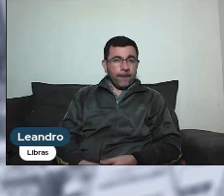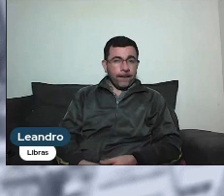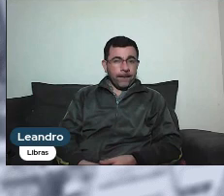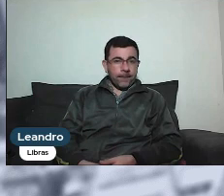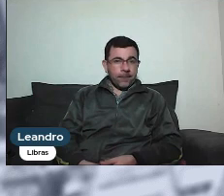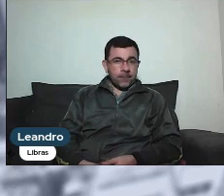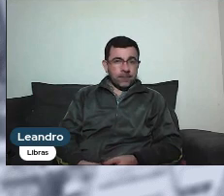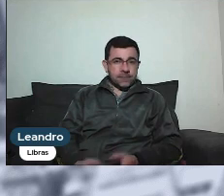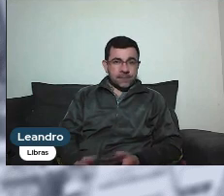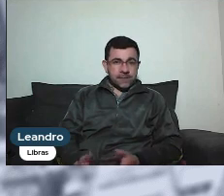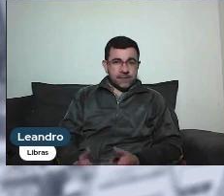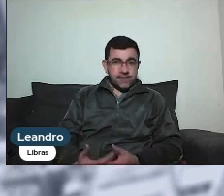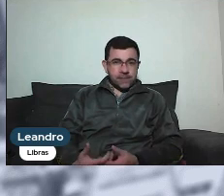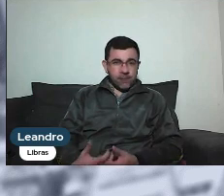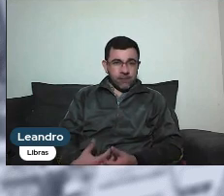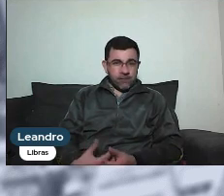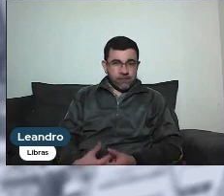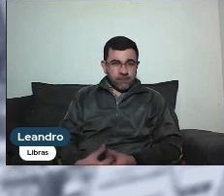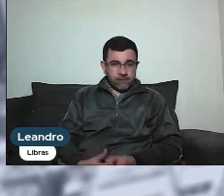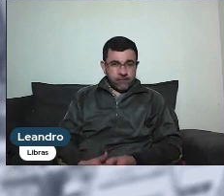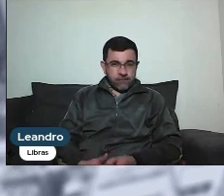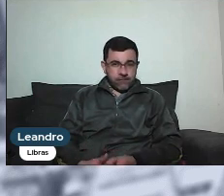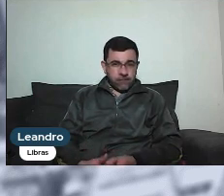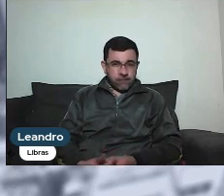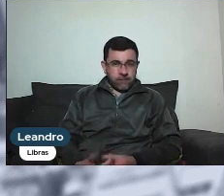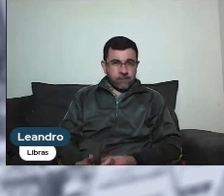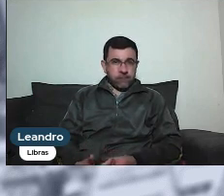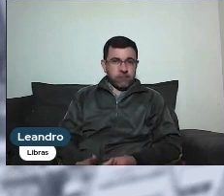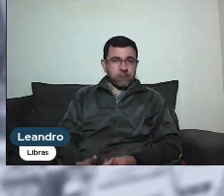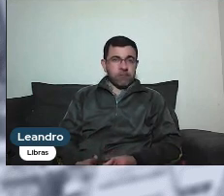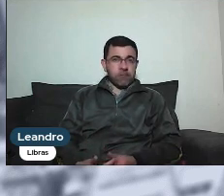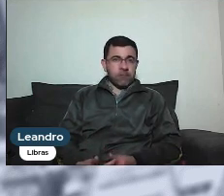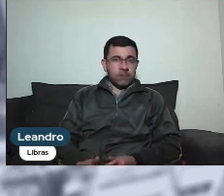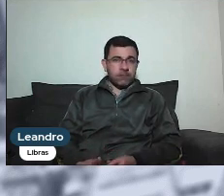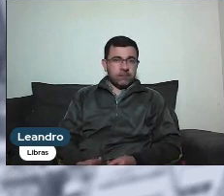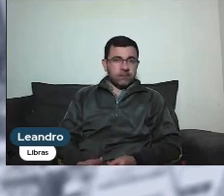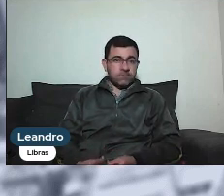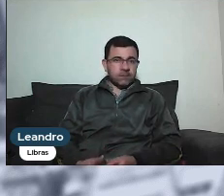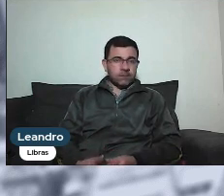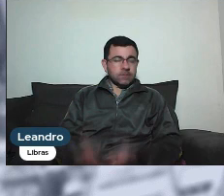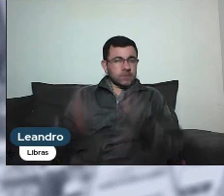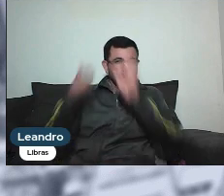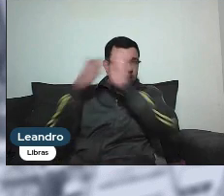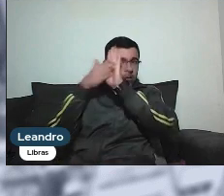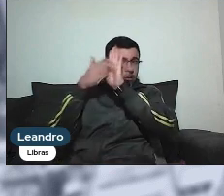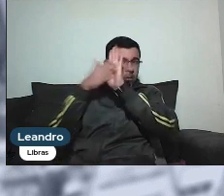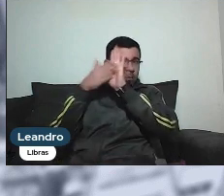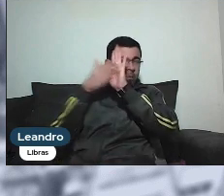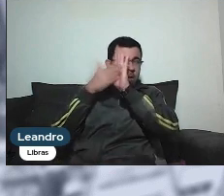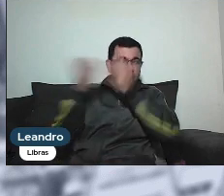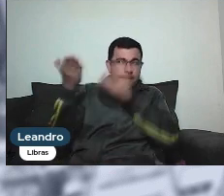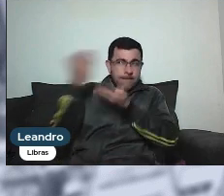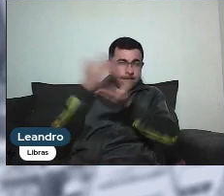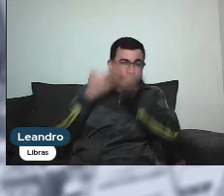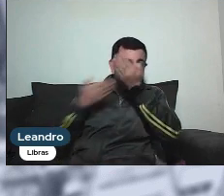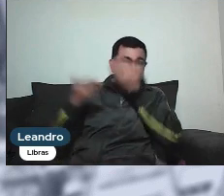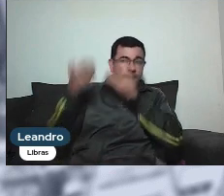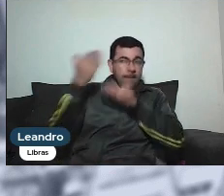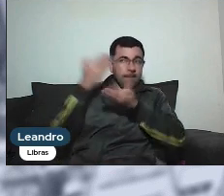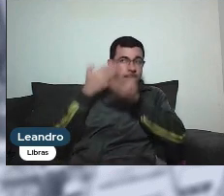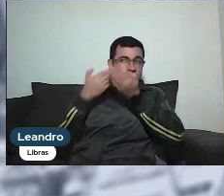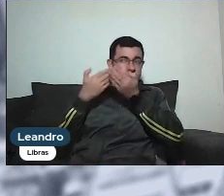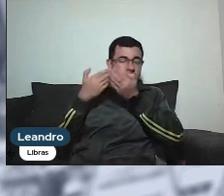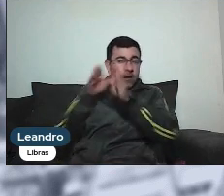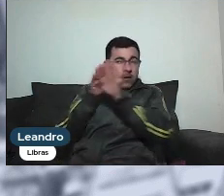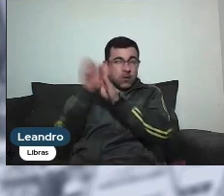desculpa. Não, sem problema. Então, repetindo, já se encontra lá em tramitação, dentro do Conselho